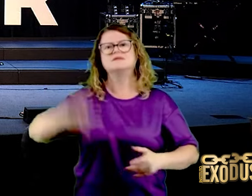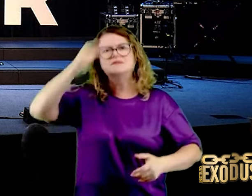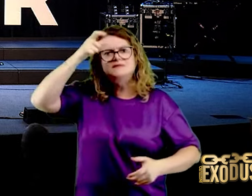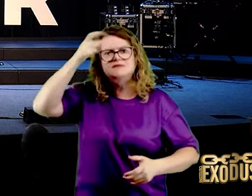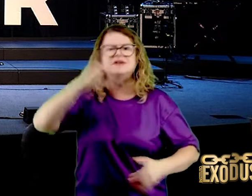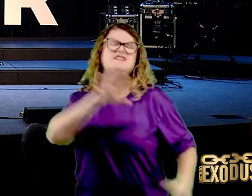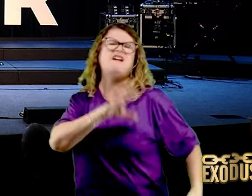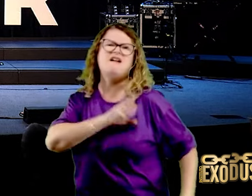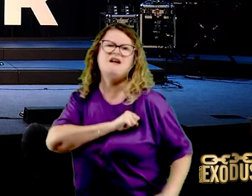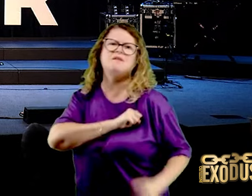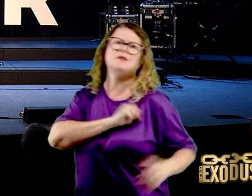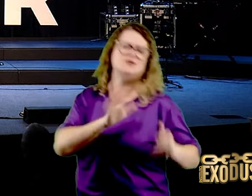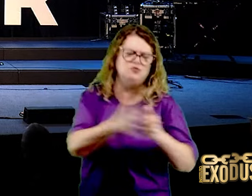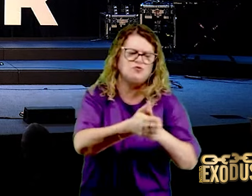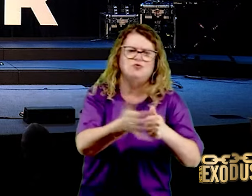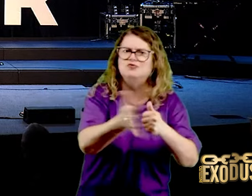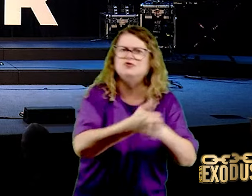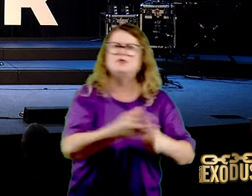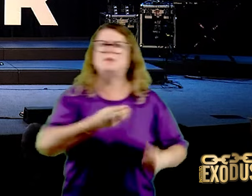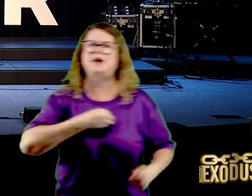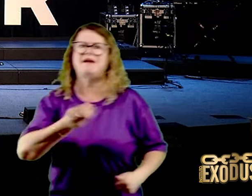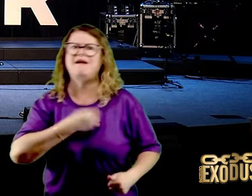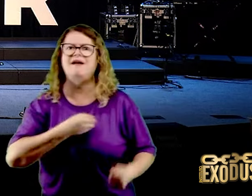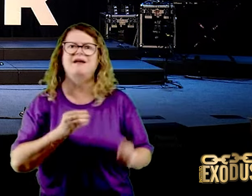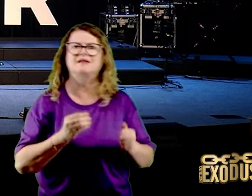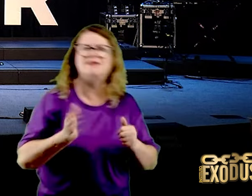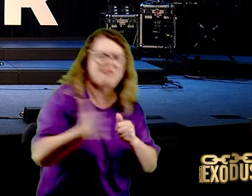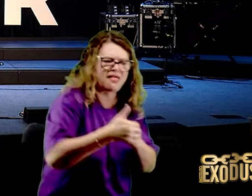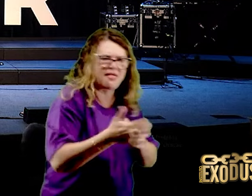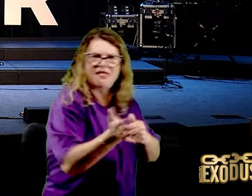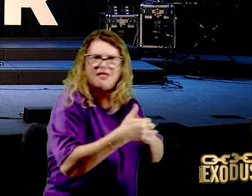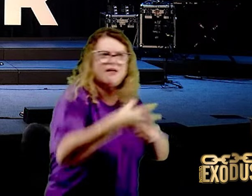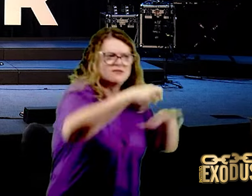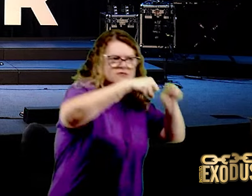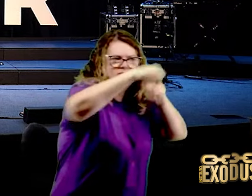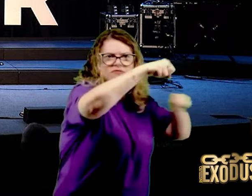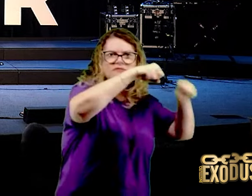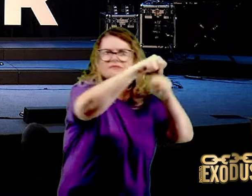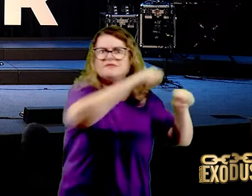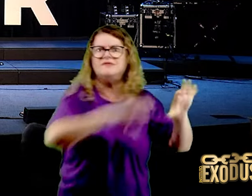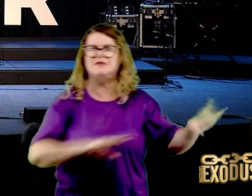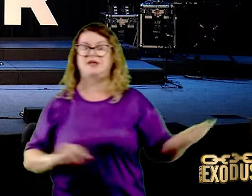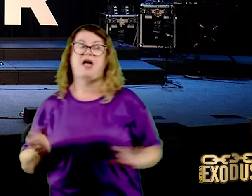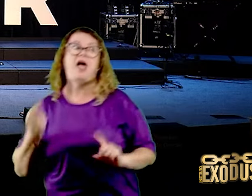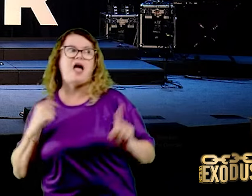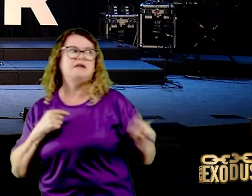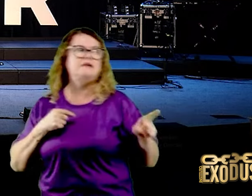ele adora que você esconda. Esse secreto, ninguém vai saber.